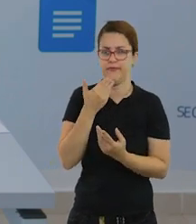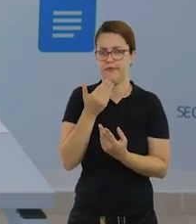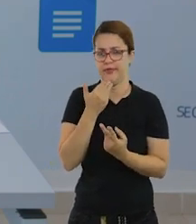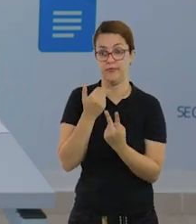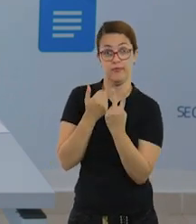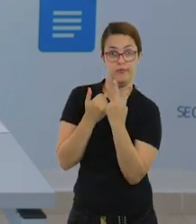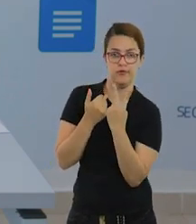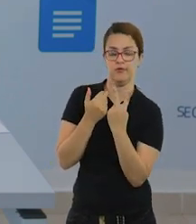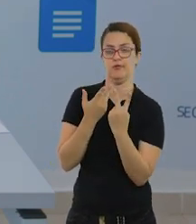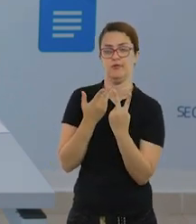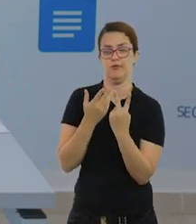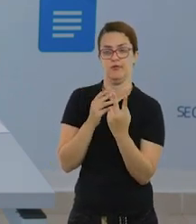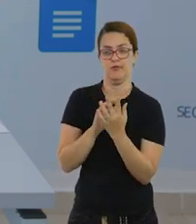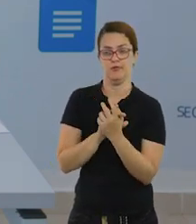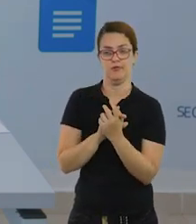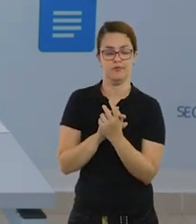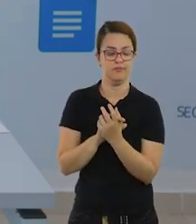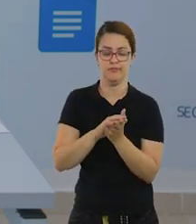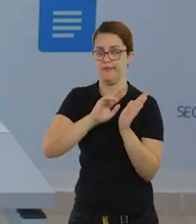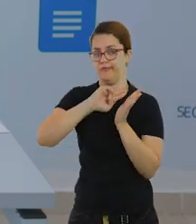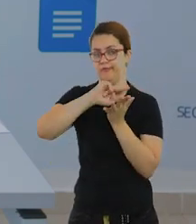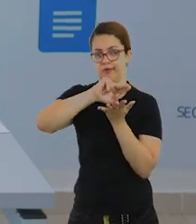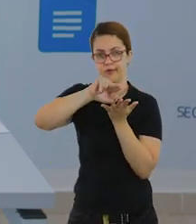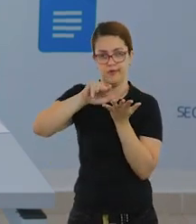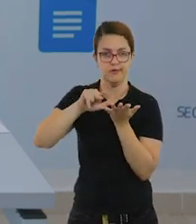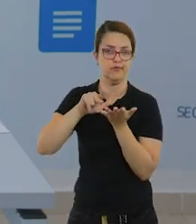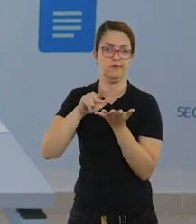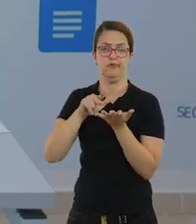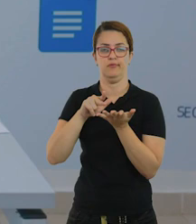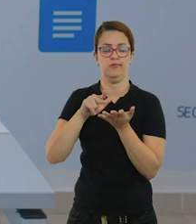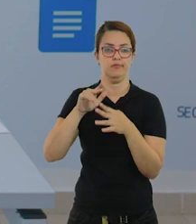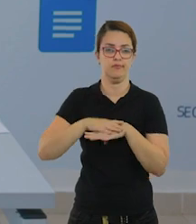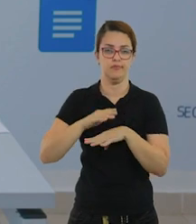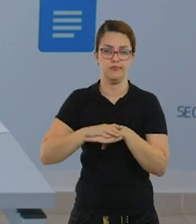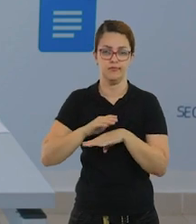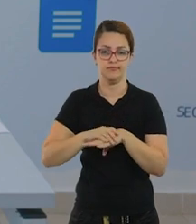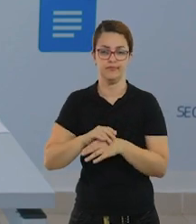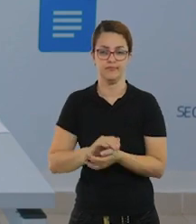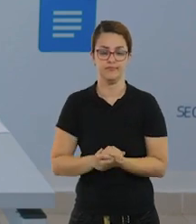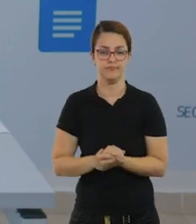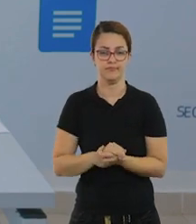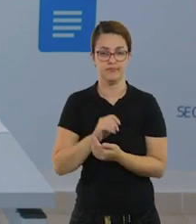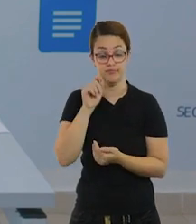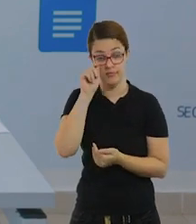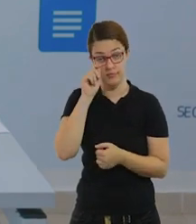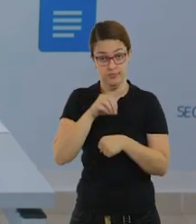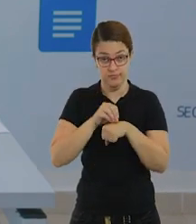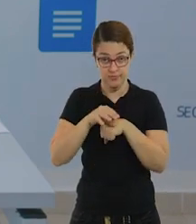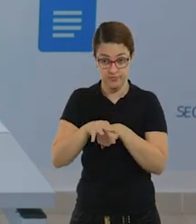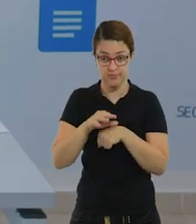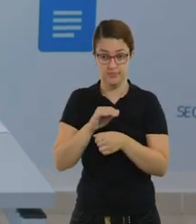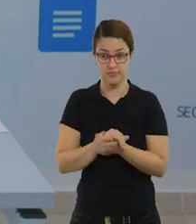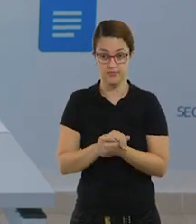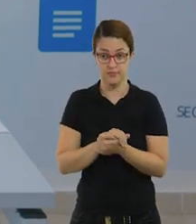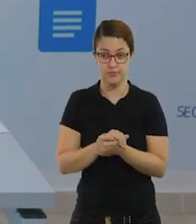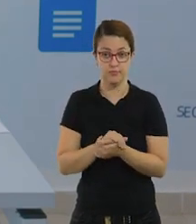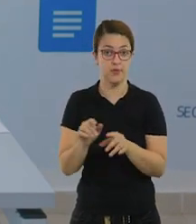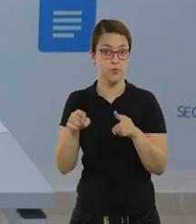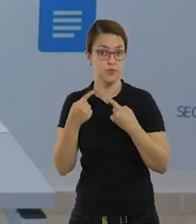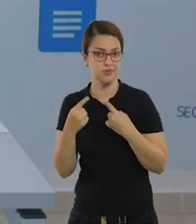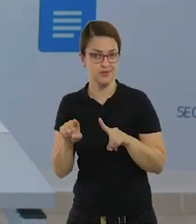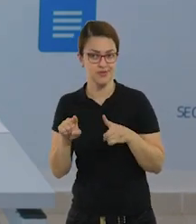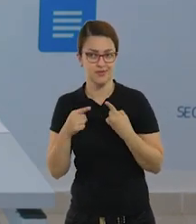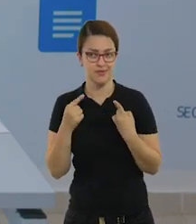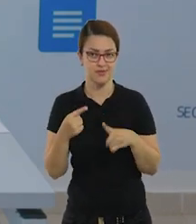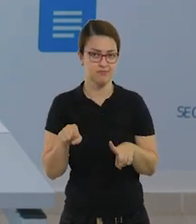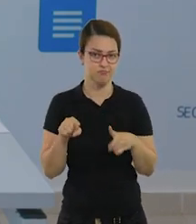começar a executar, né? Há várias possibilidades para ele fazer, tá bom? A última variação que eu vou sugerir para vocês é colocar